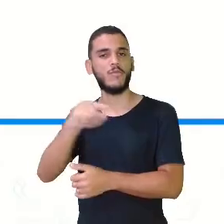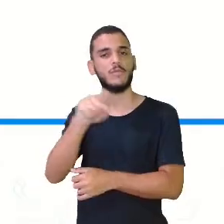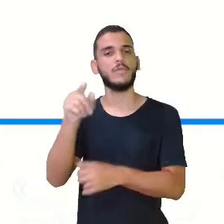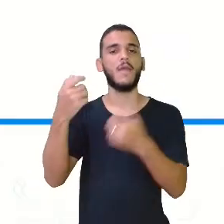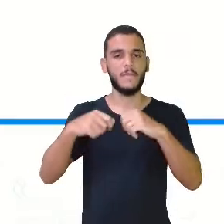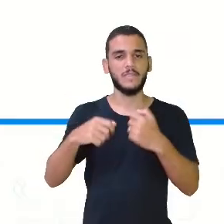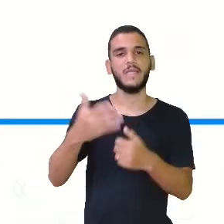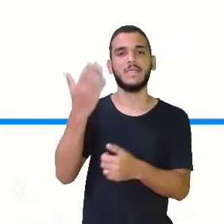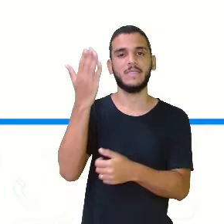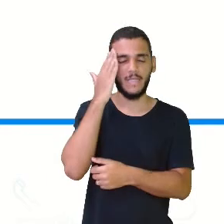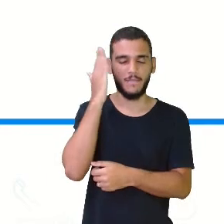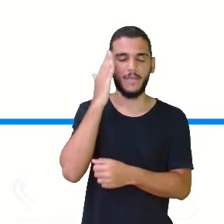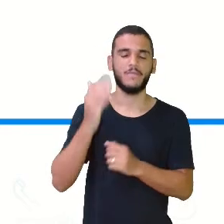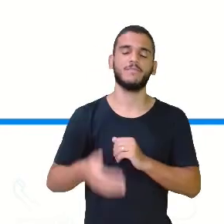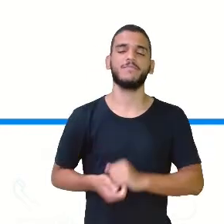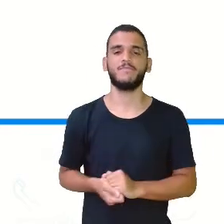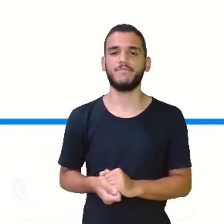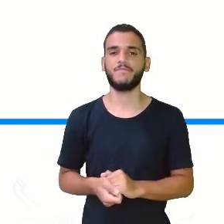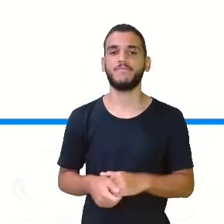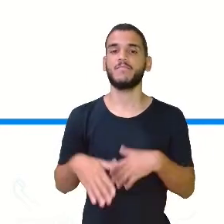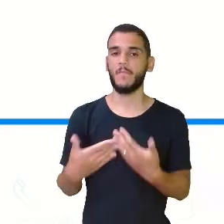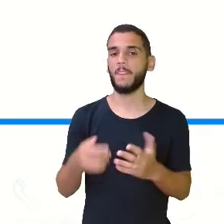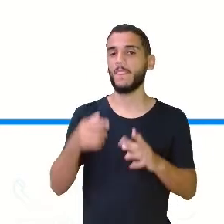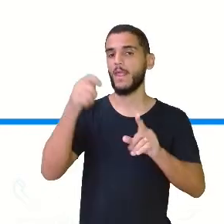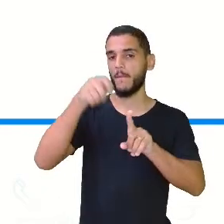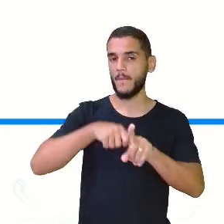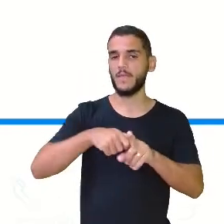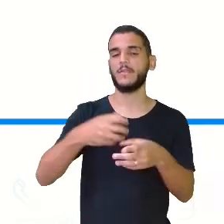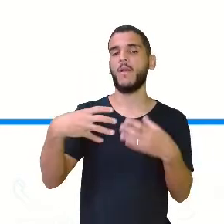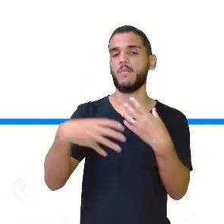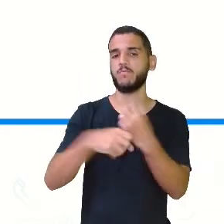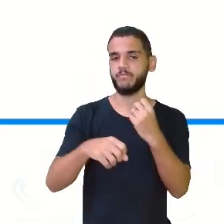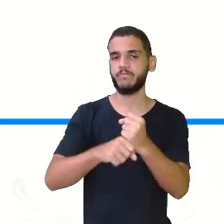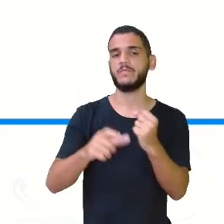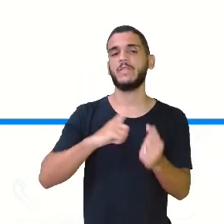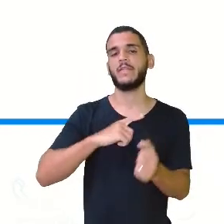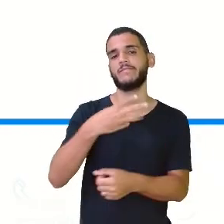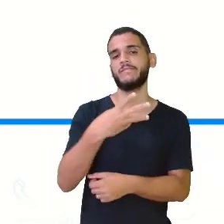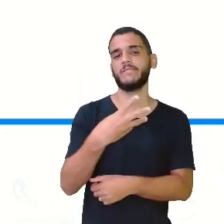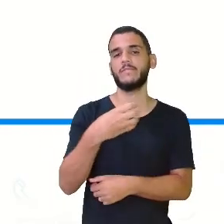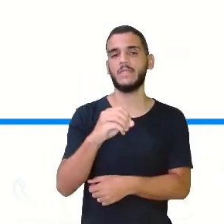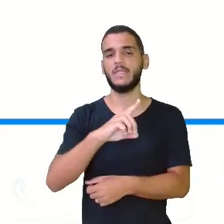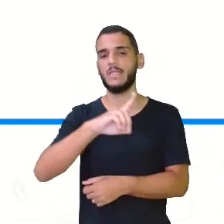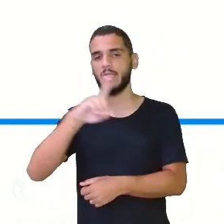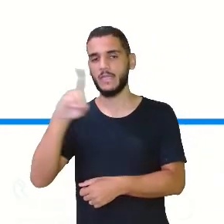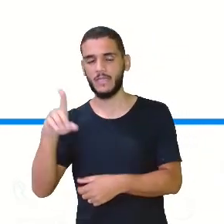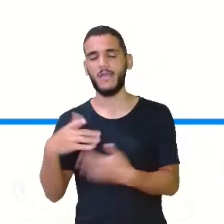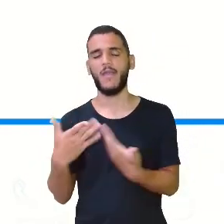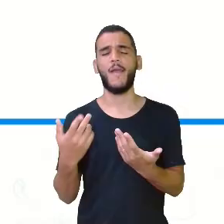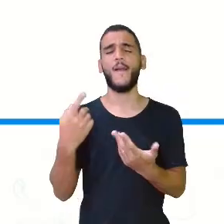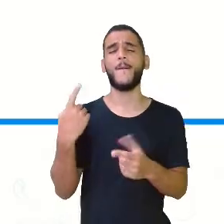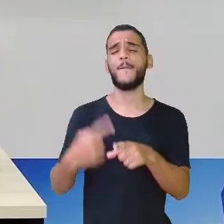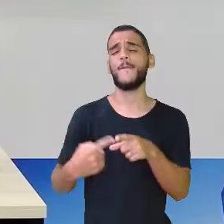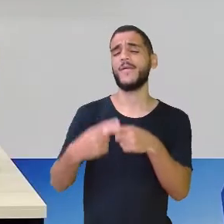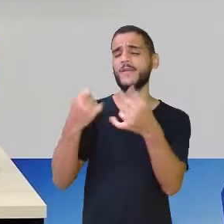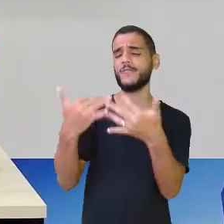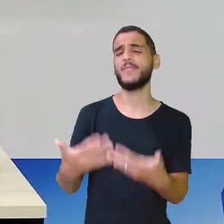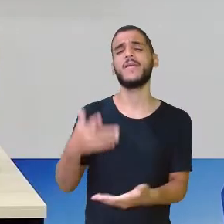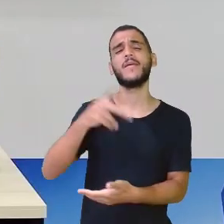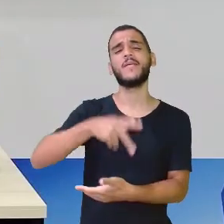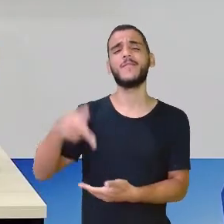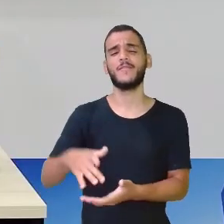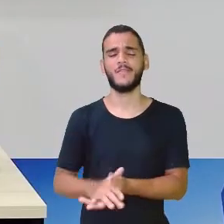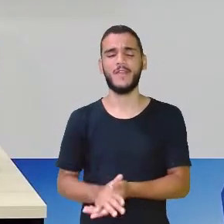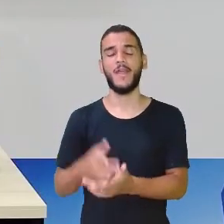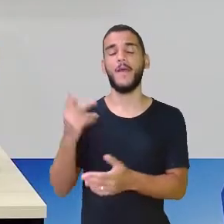precisam se ligar. Olha lá. O mês também, para cálculo, tem 30 dias. Por que a senhora está dizendo isso, professora Márcia?